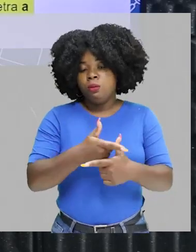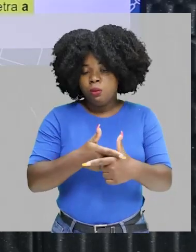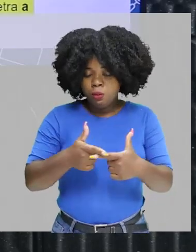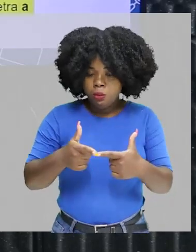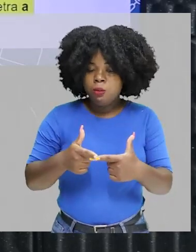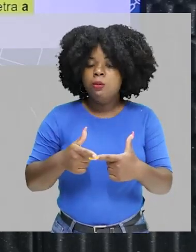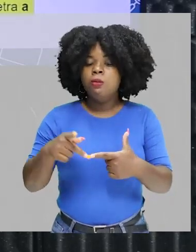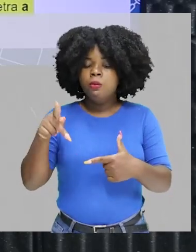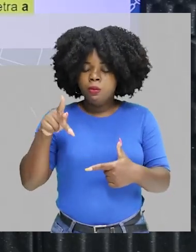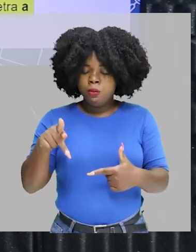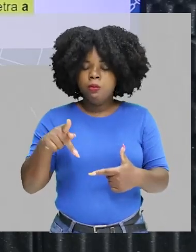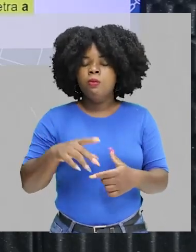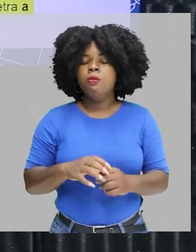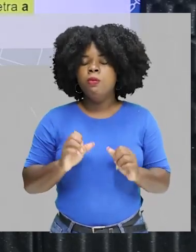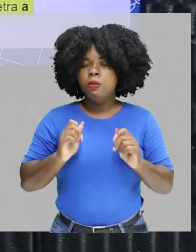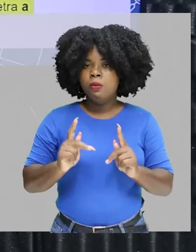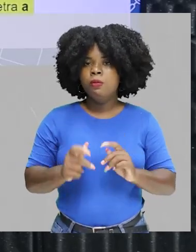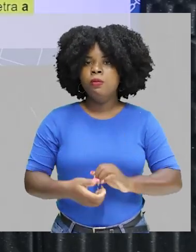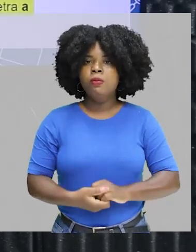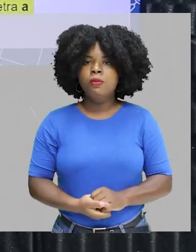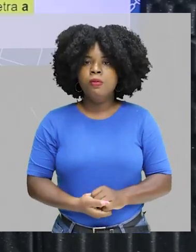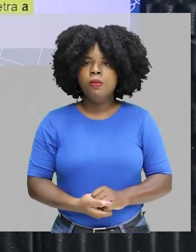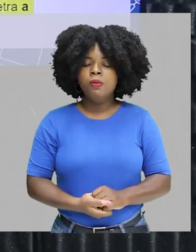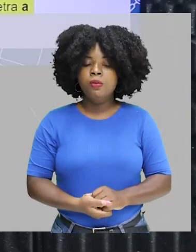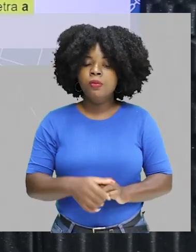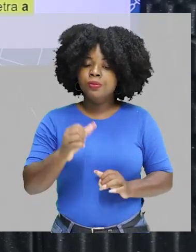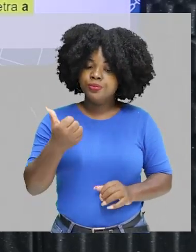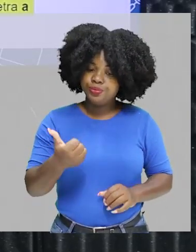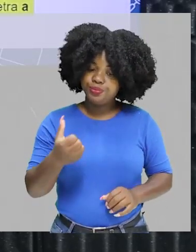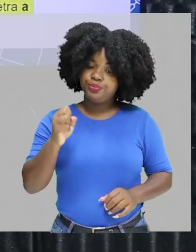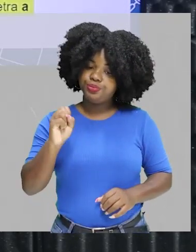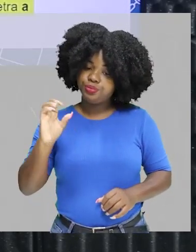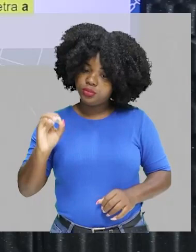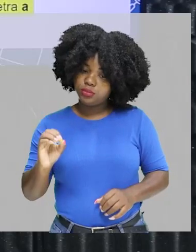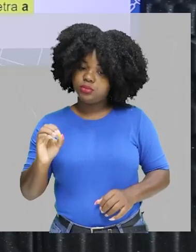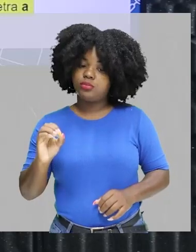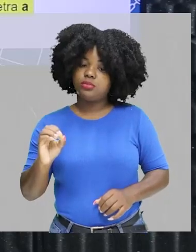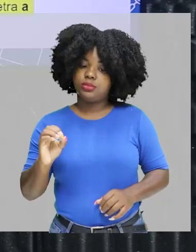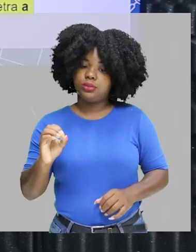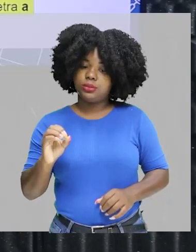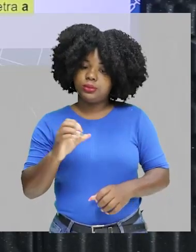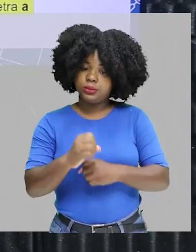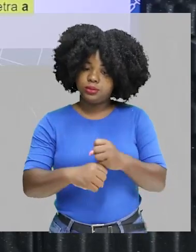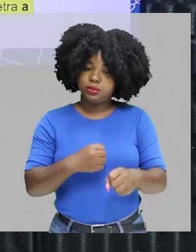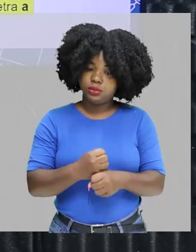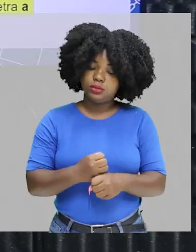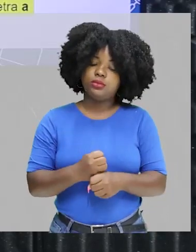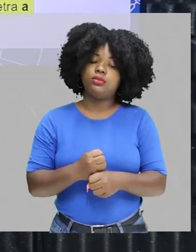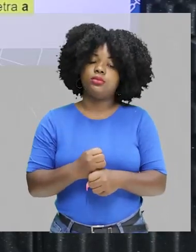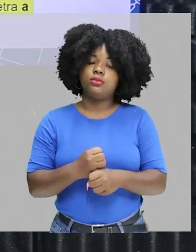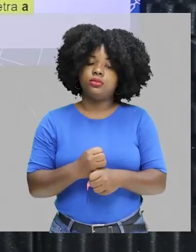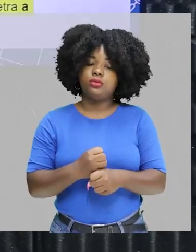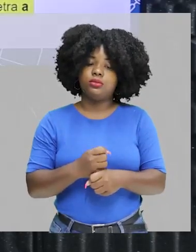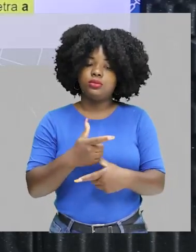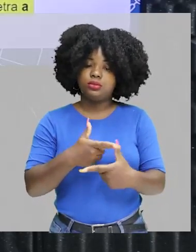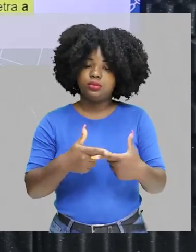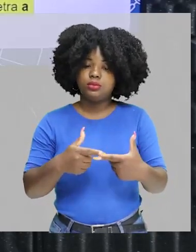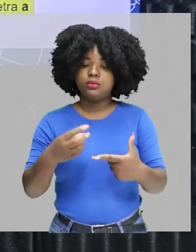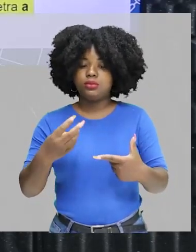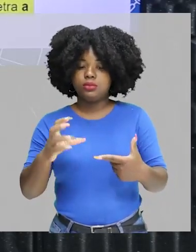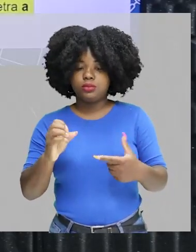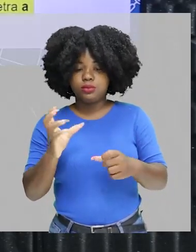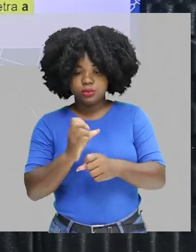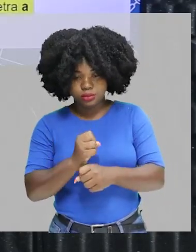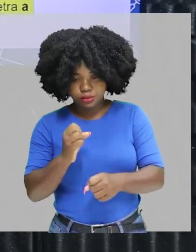período de desintegração. 180 anos dividido por 30 anos. Dá quanto? 6.